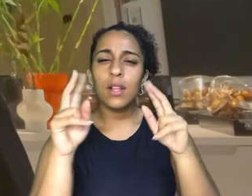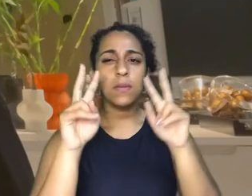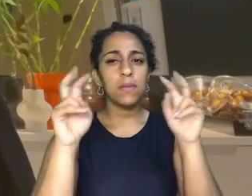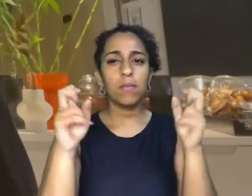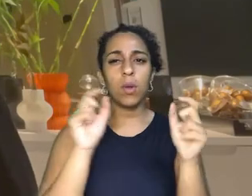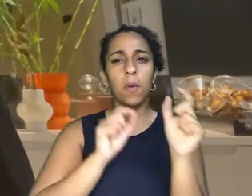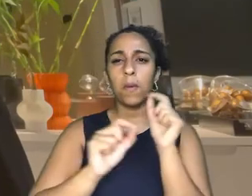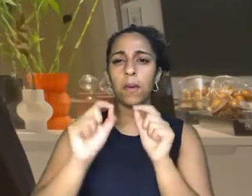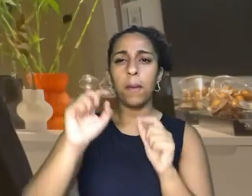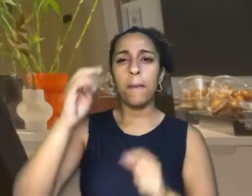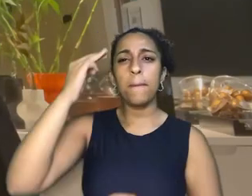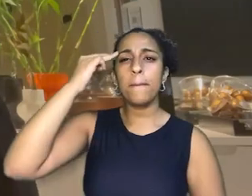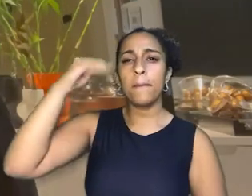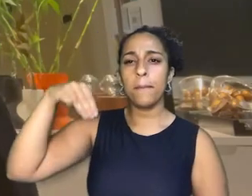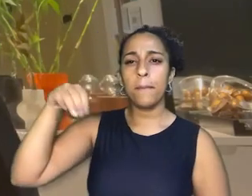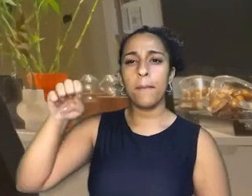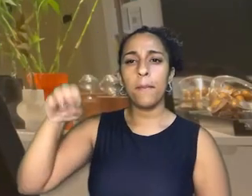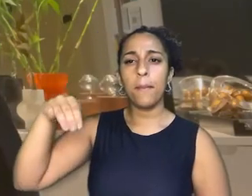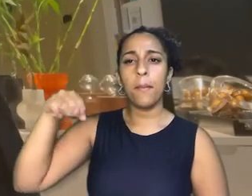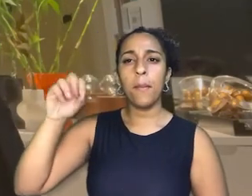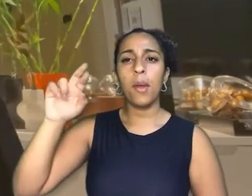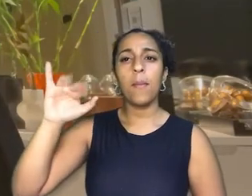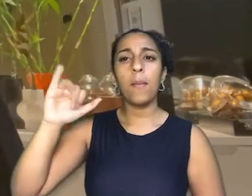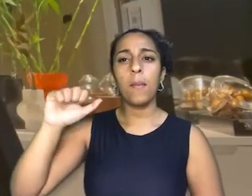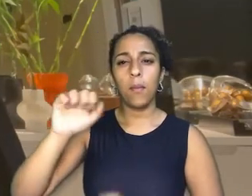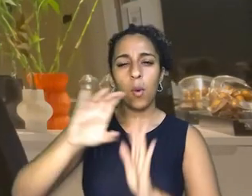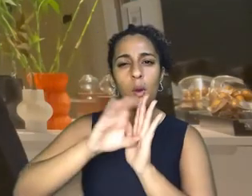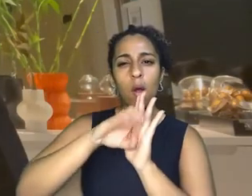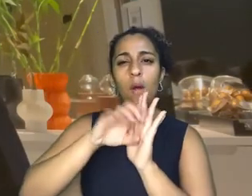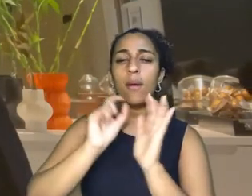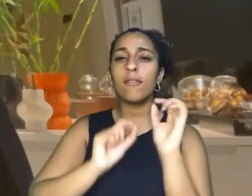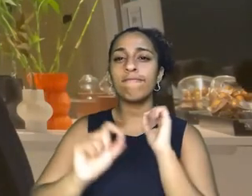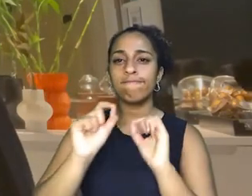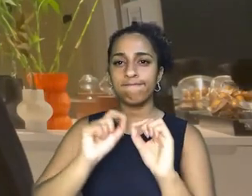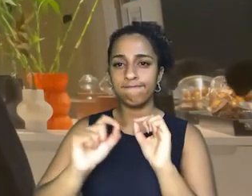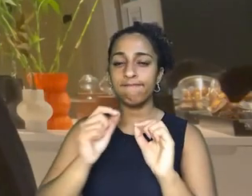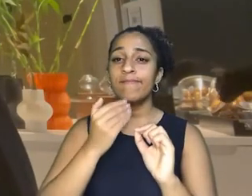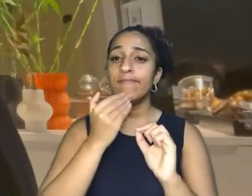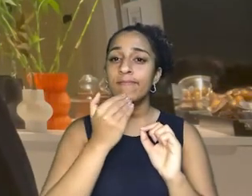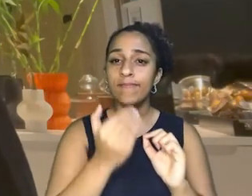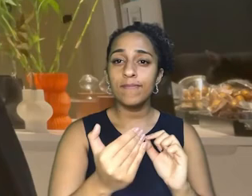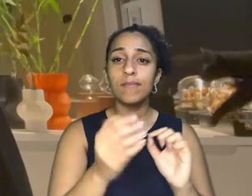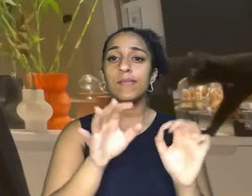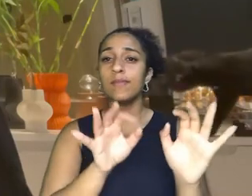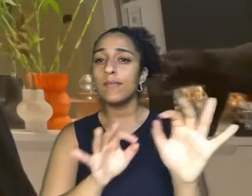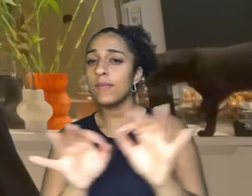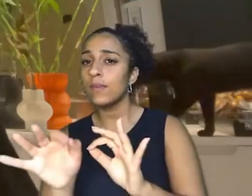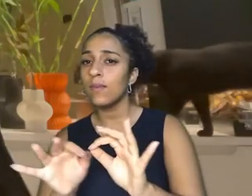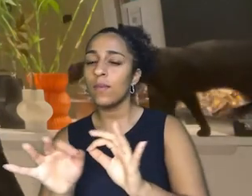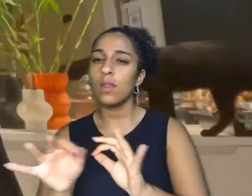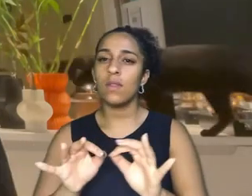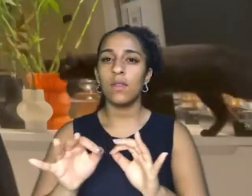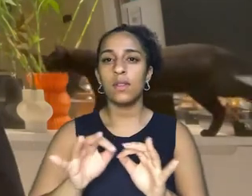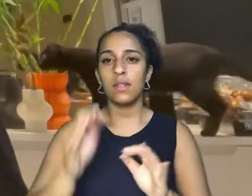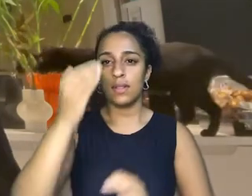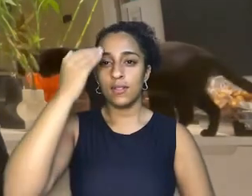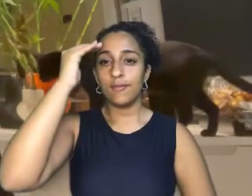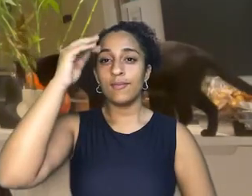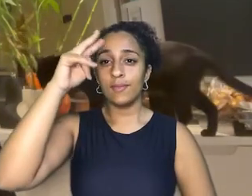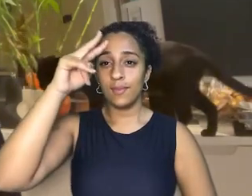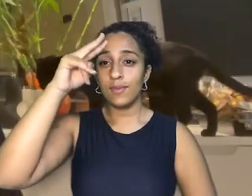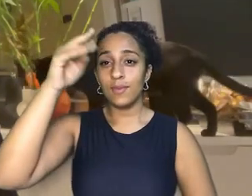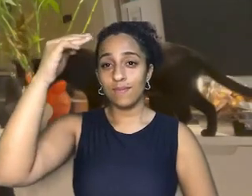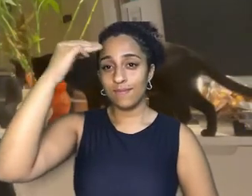memória, conceituar o que é memória, e pedir para os alunos se organizarem dentro desses conceitos,